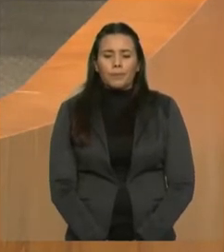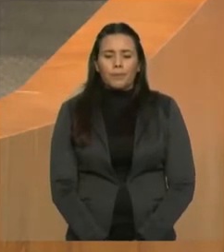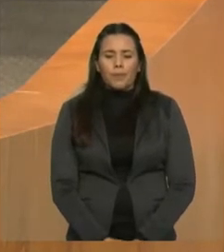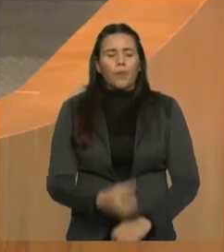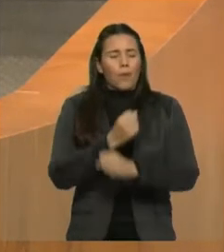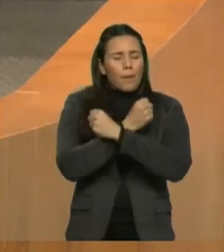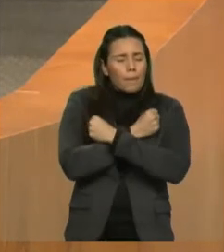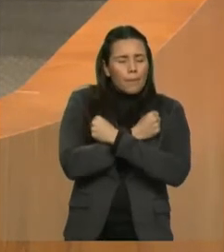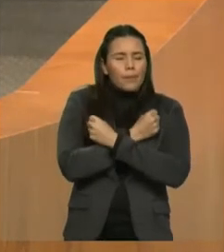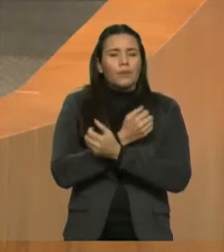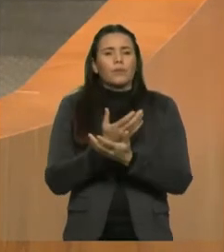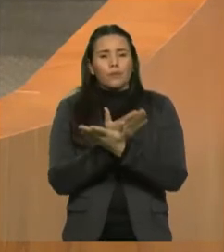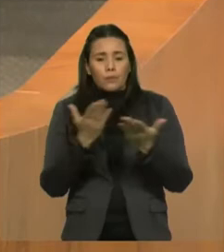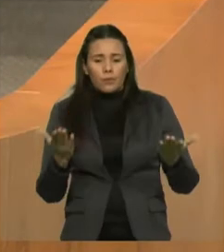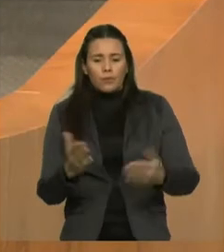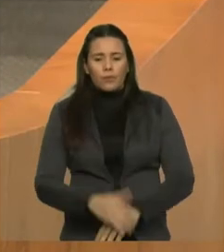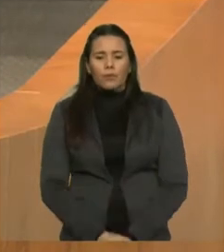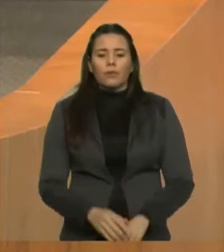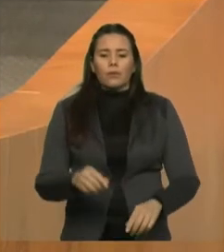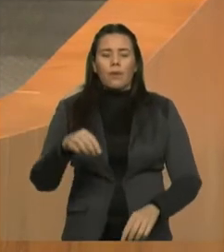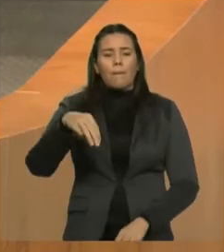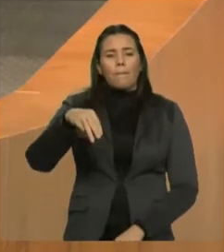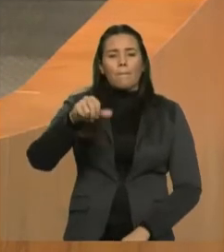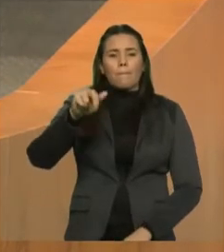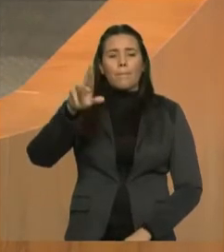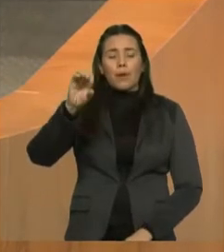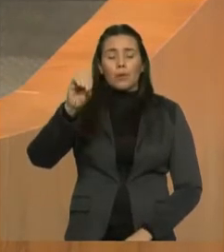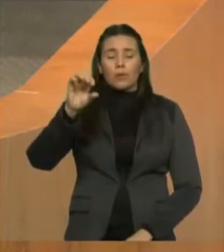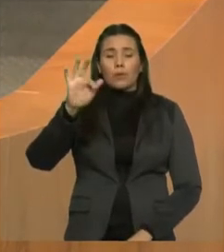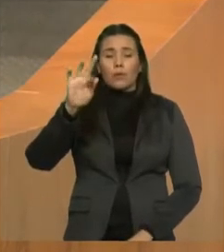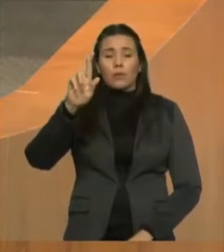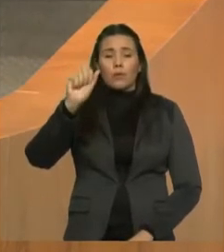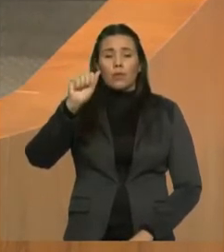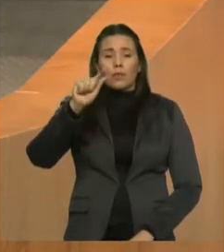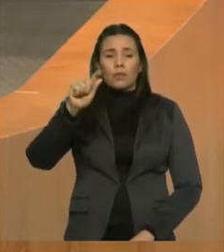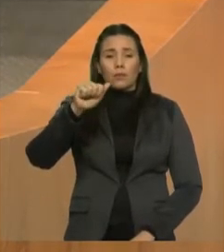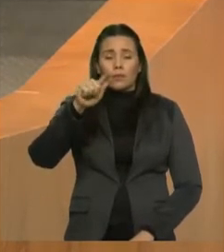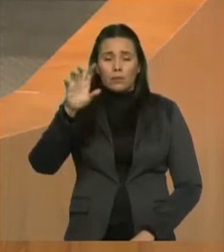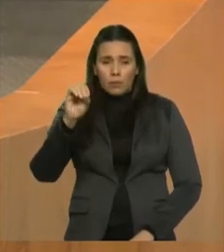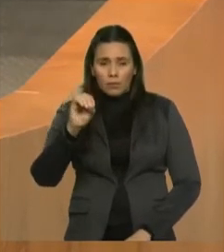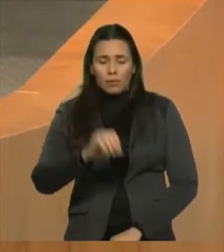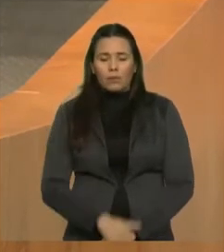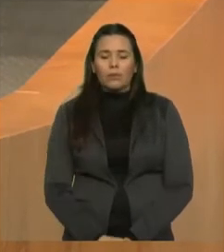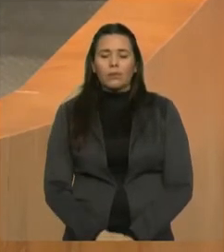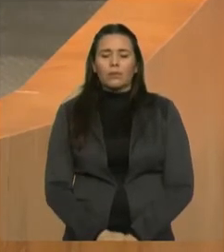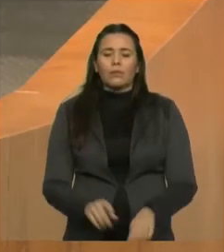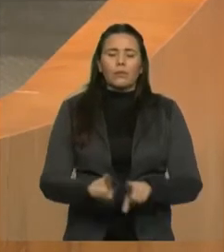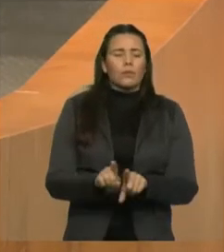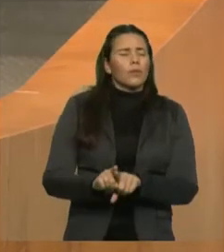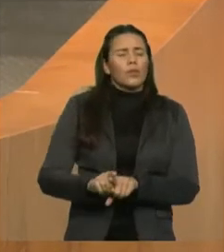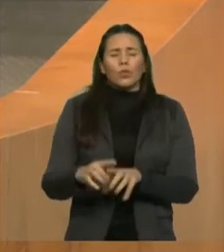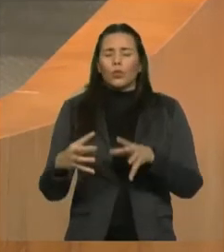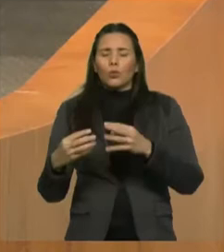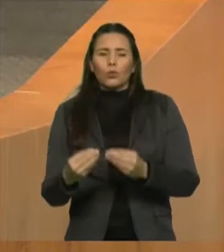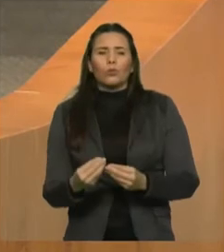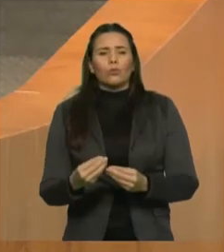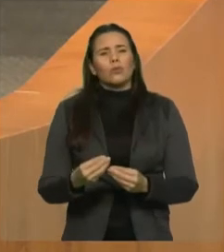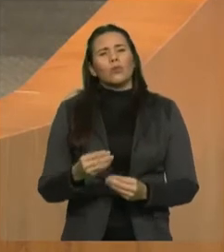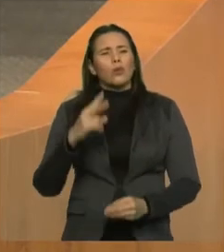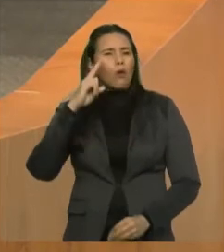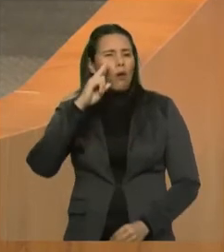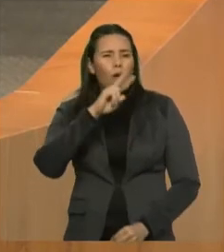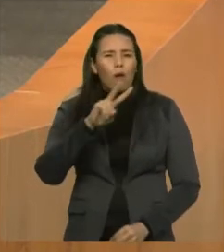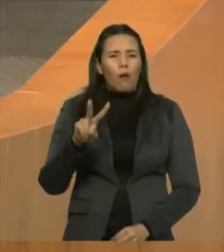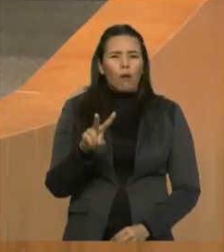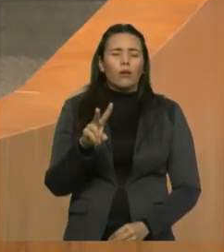abraço para o nosso amigo Marcos Frazão, um abraço a todos que nos acompanham nas redes sociais. Senhor